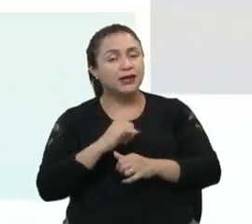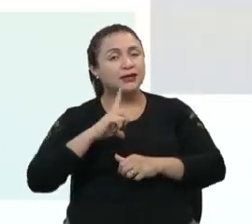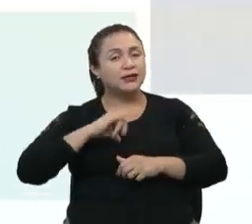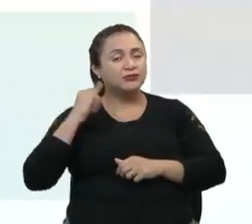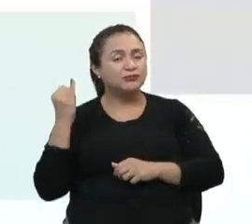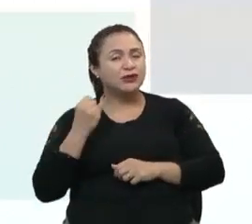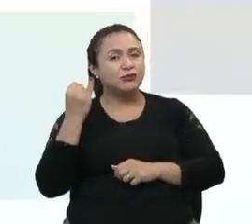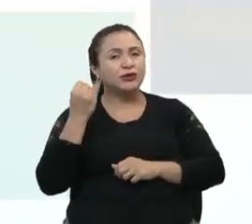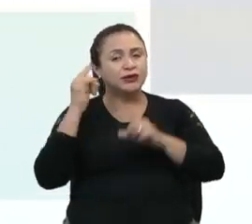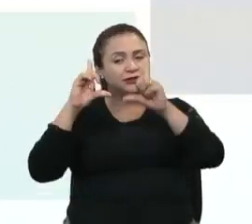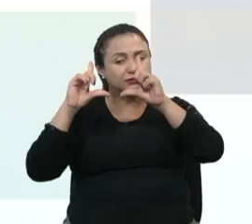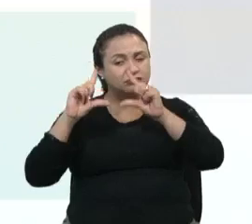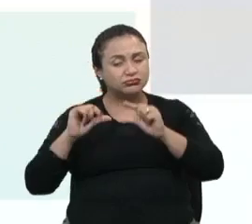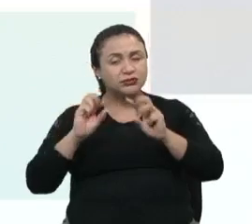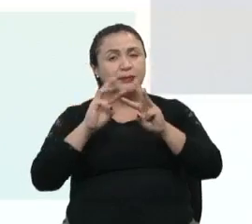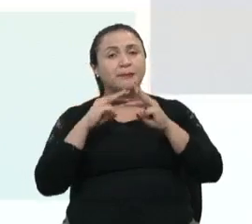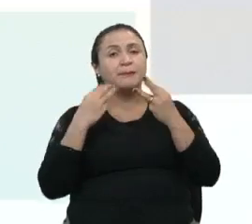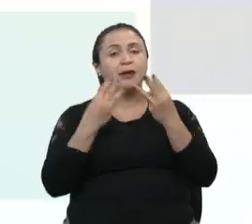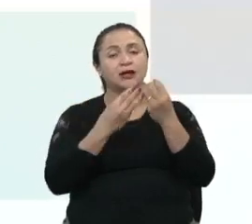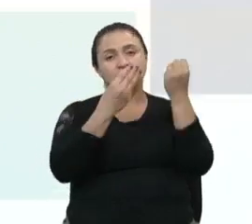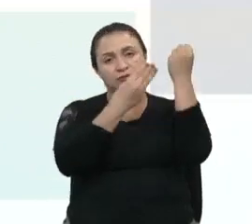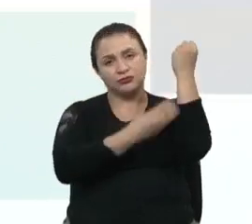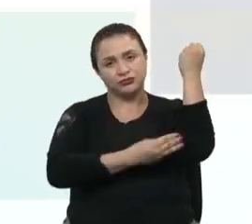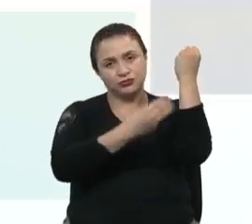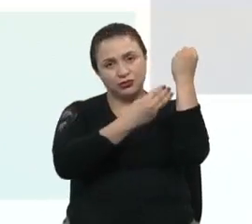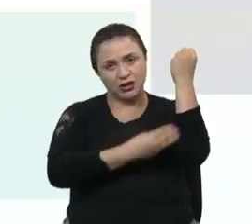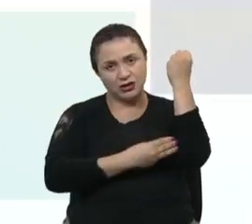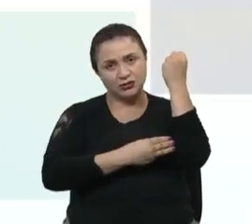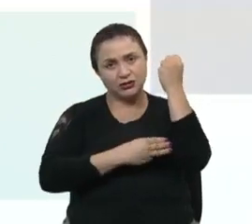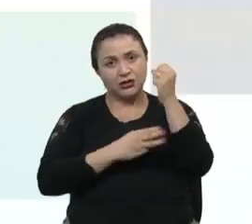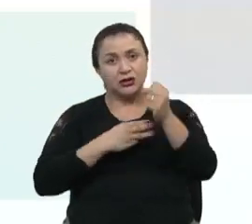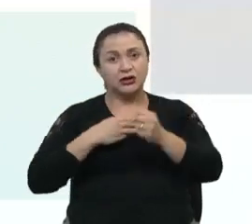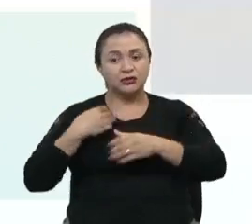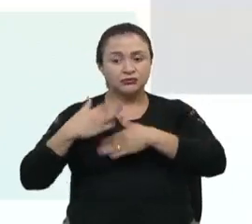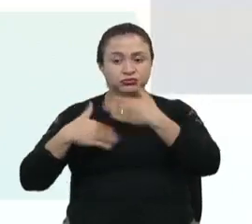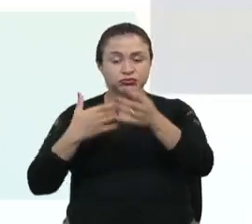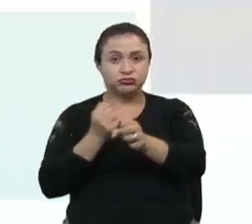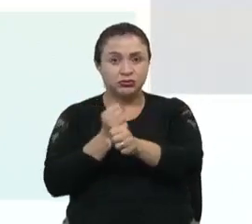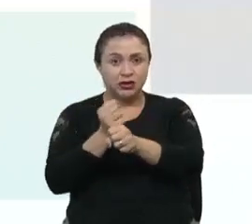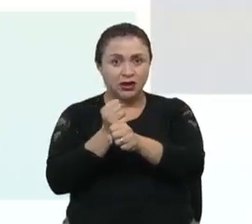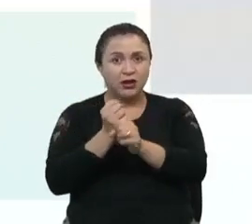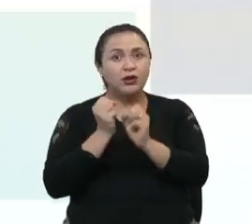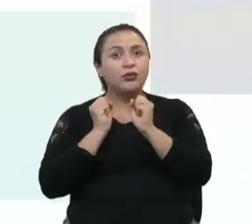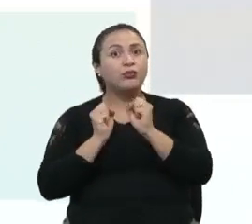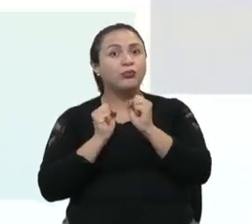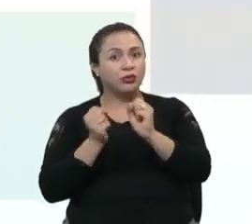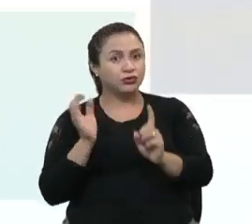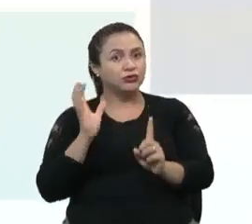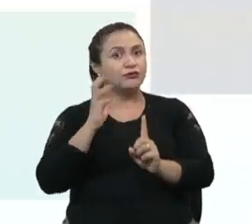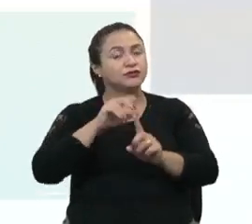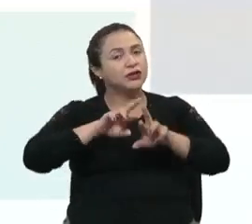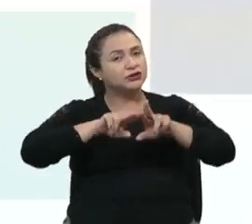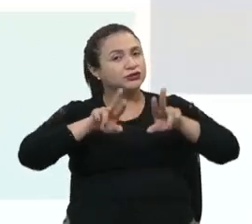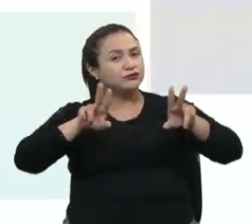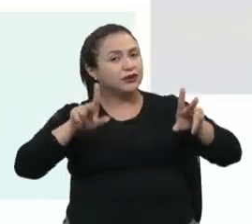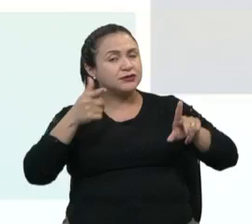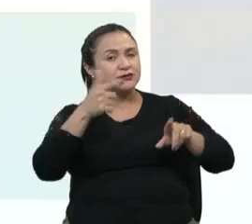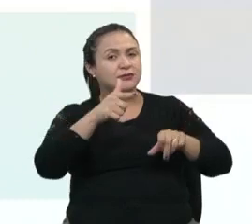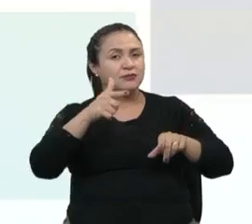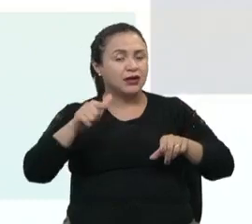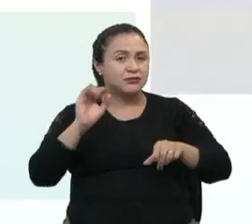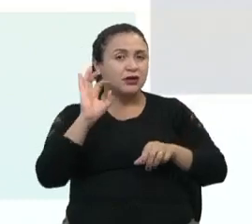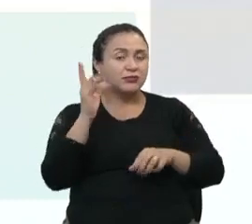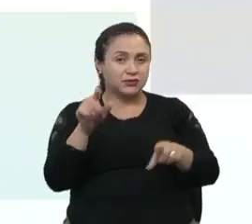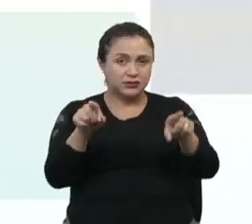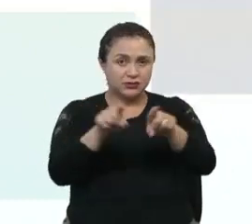redução da massa muscular ao longo dos anos, que pode ter interferência de diversos outros fatores